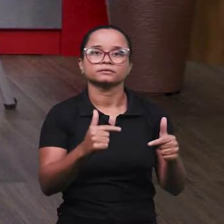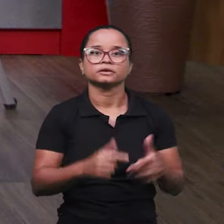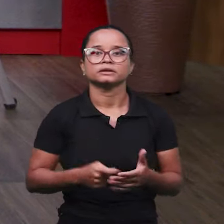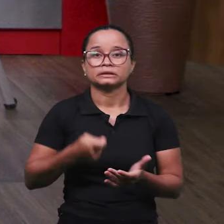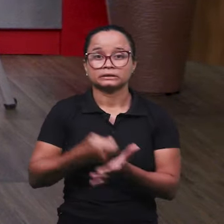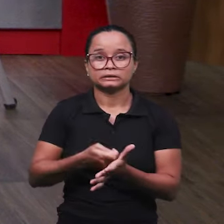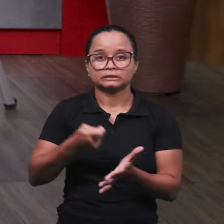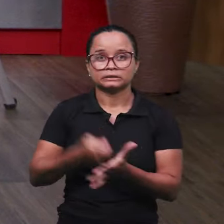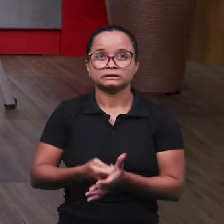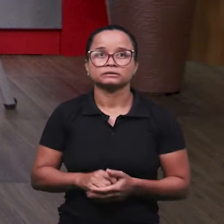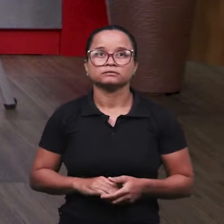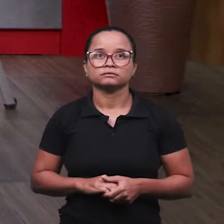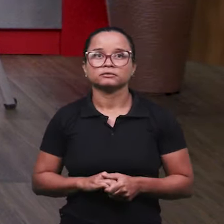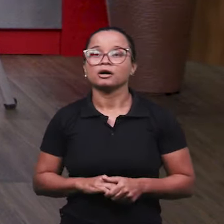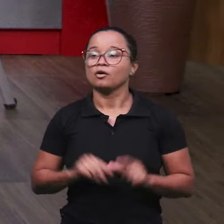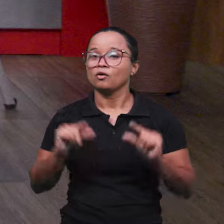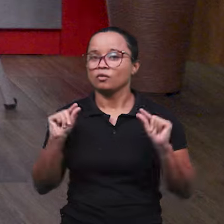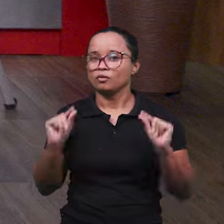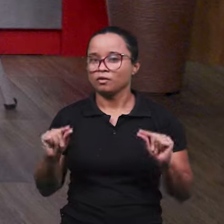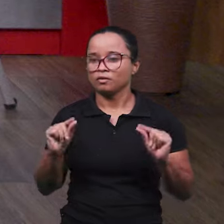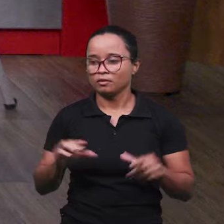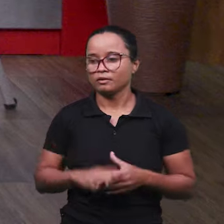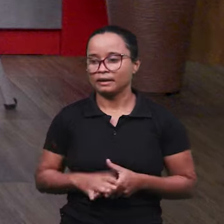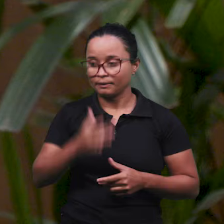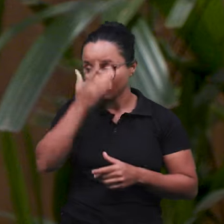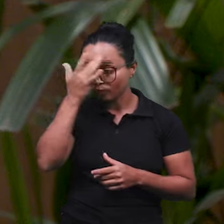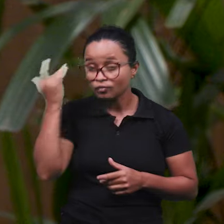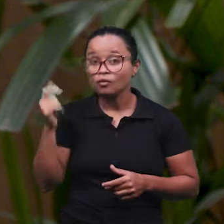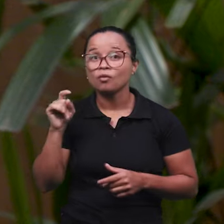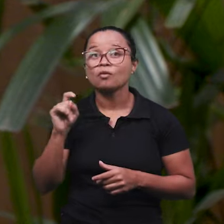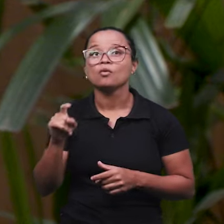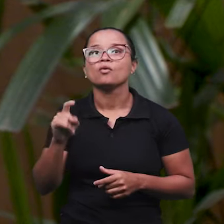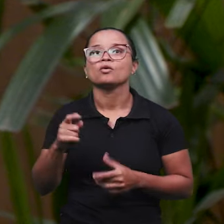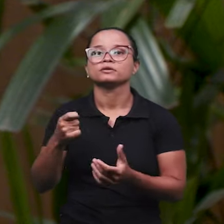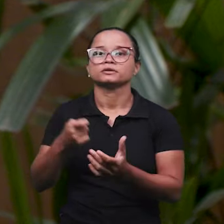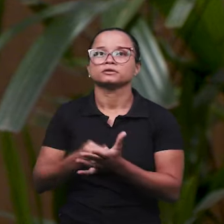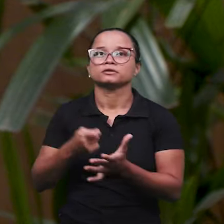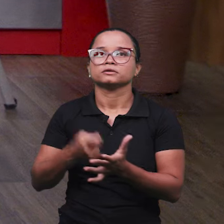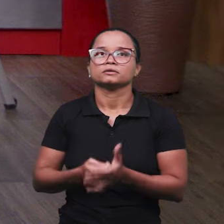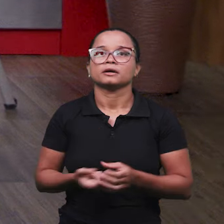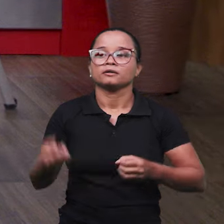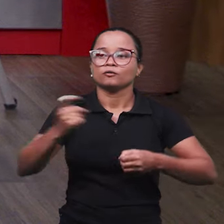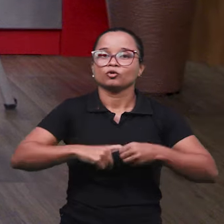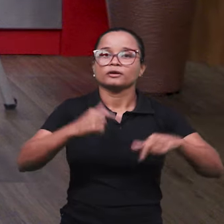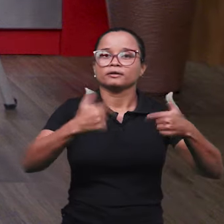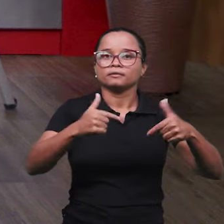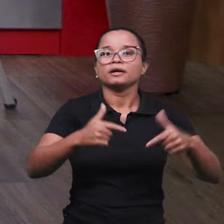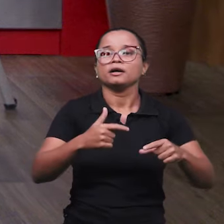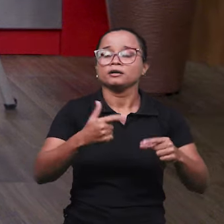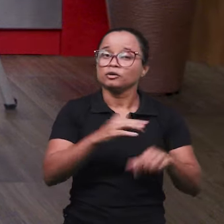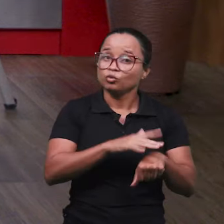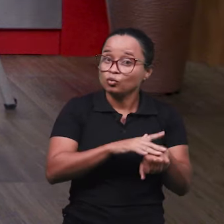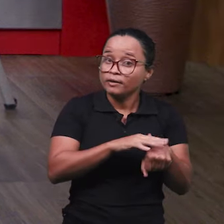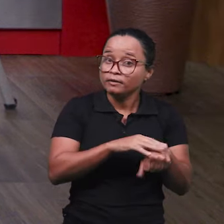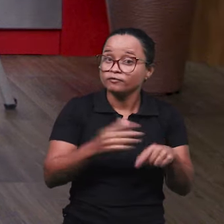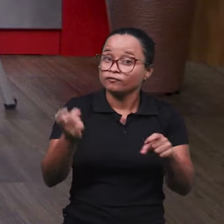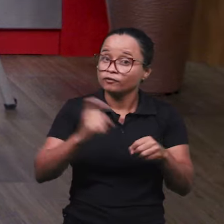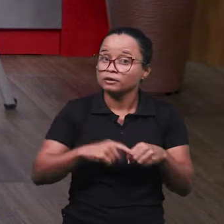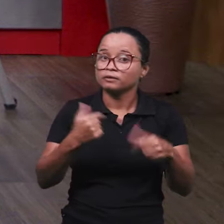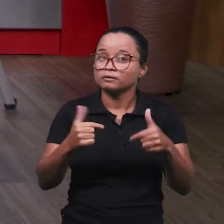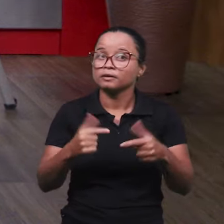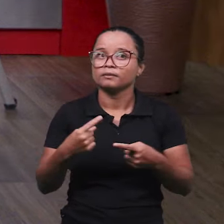exigem que notifique o empregado, mesmo ele doente, acidentado, para ele voltar. E retornar as atividades. Retornar as atividades. Por quê?